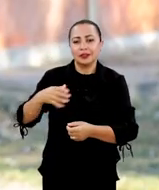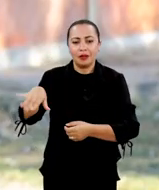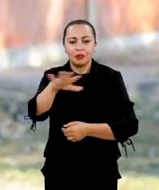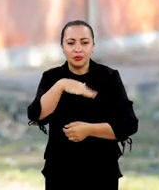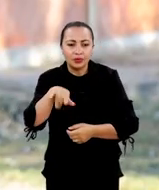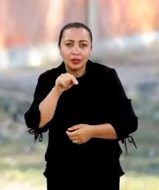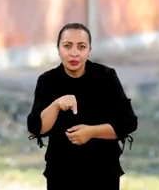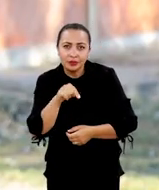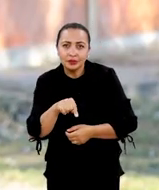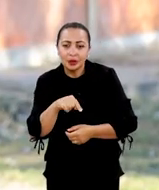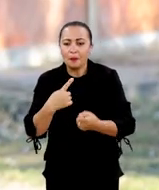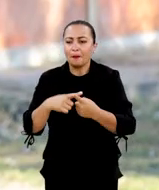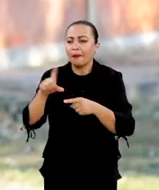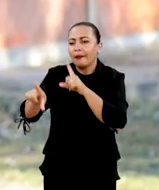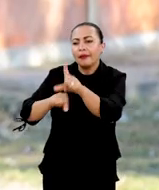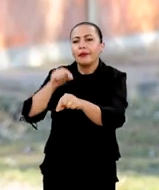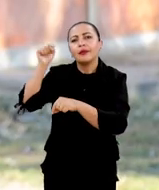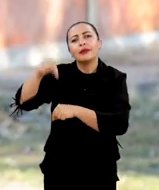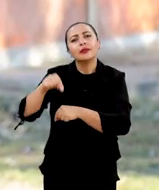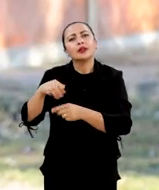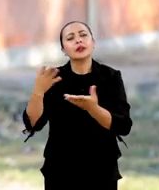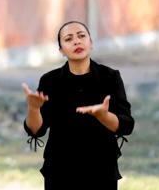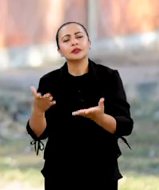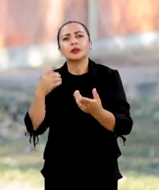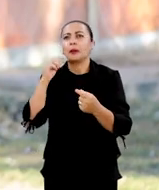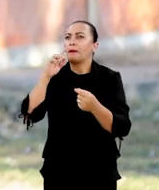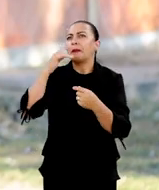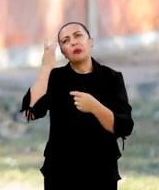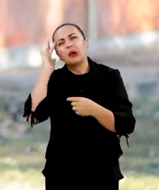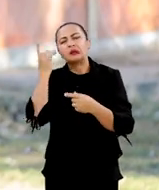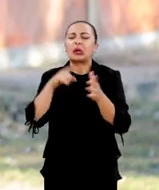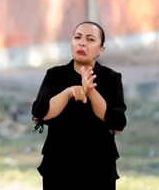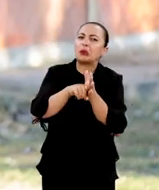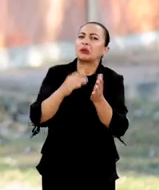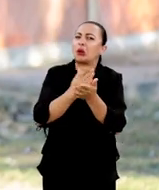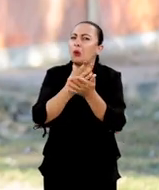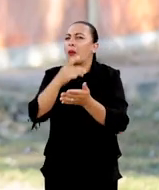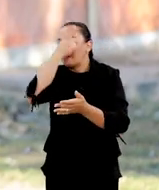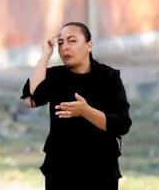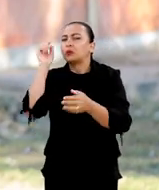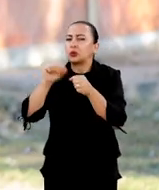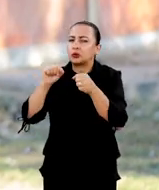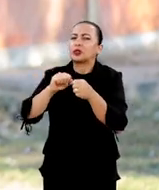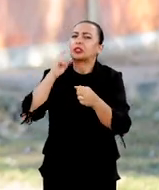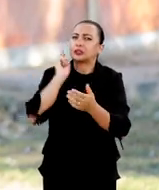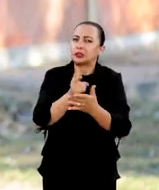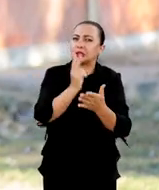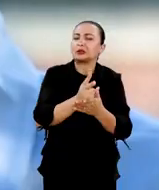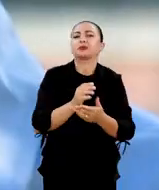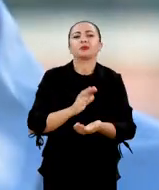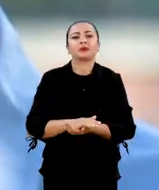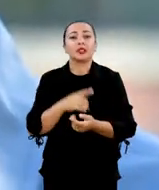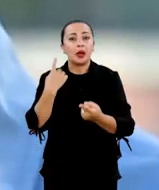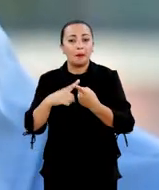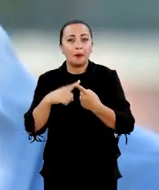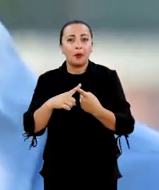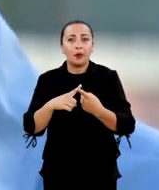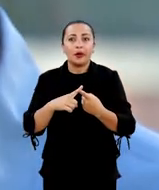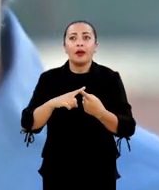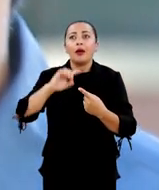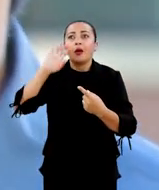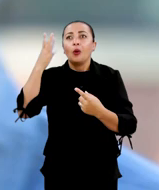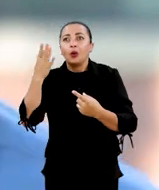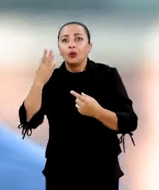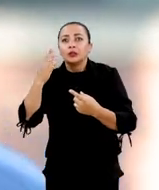estarmos aqui? O porquê de escolhermos este local? Talvez seja a pergunta que todo mundo faz, primeiramente.